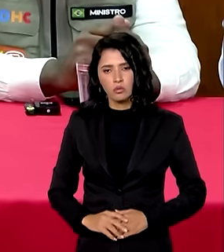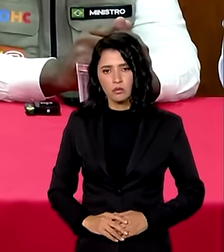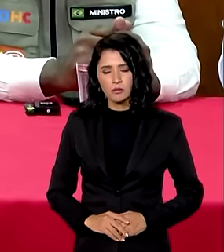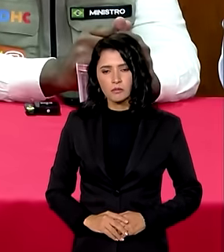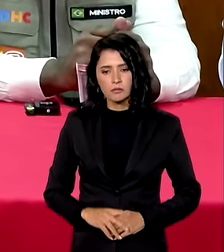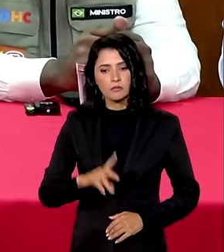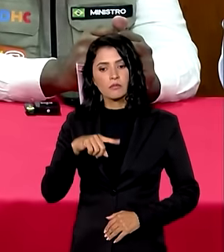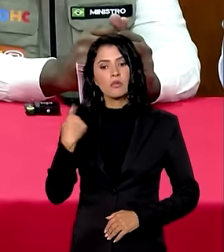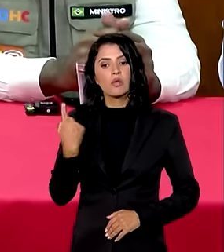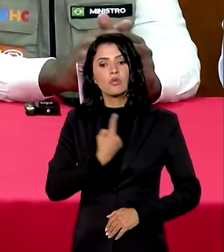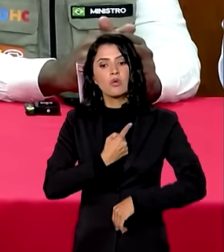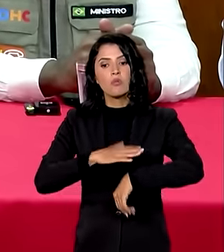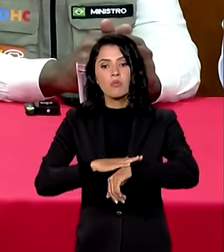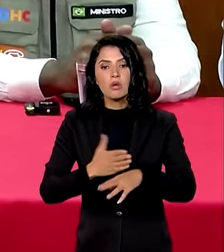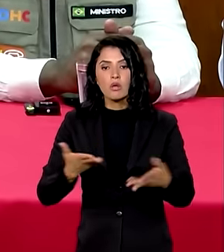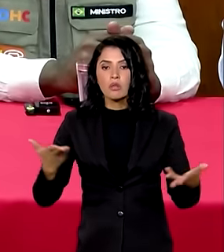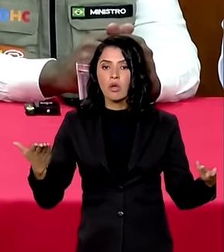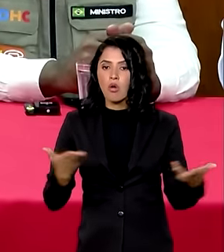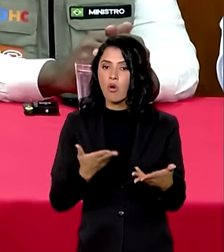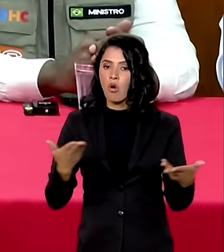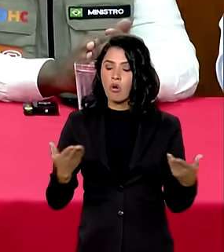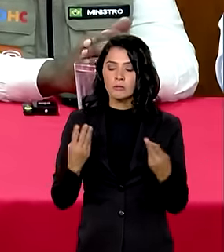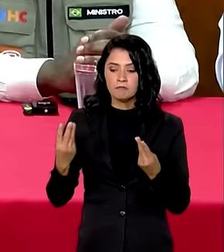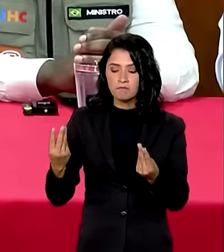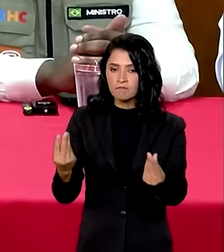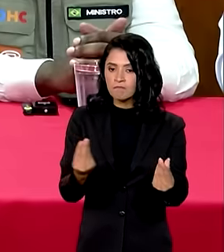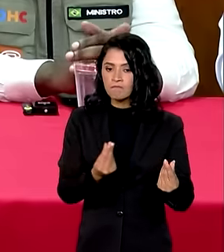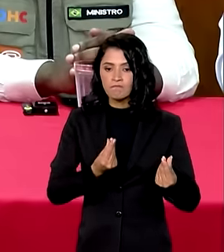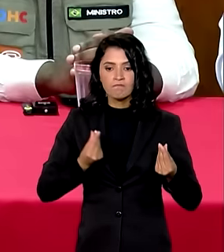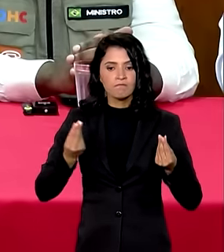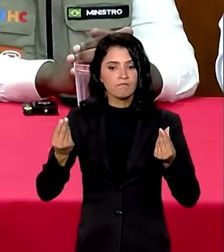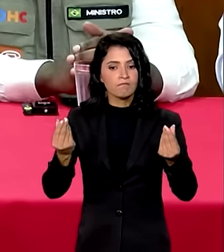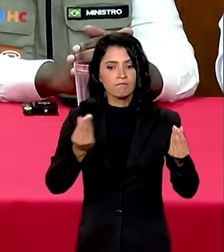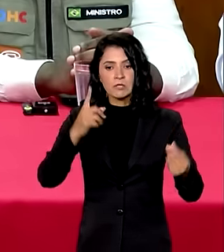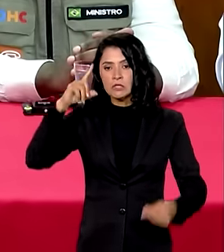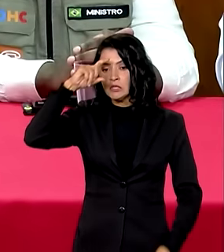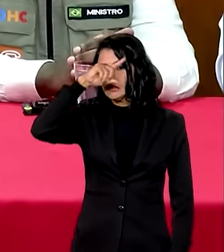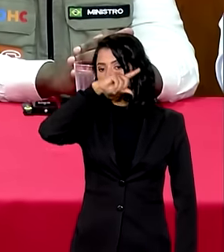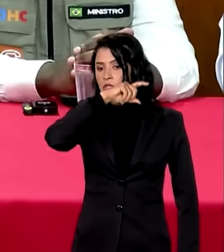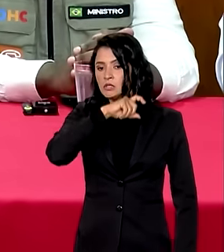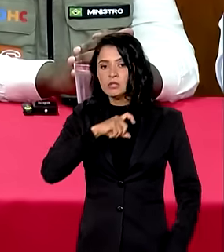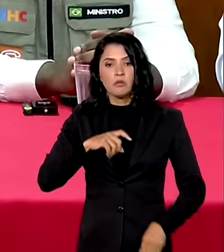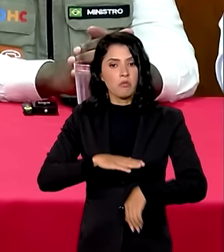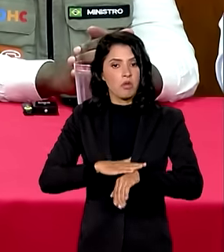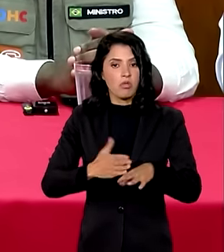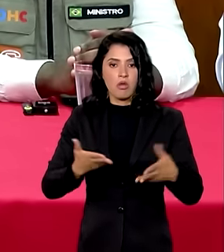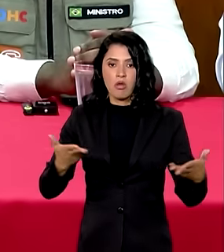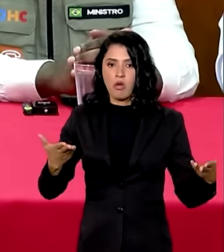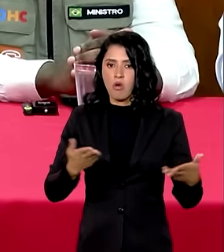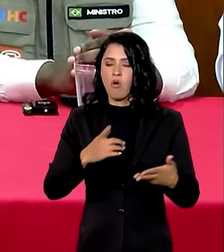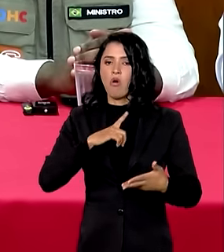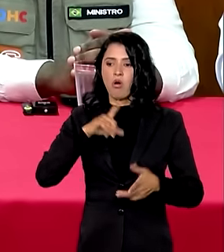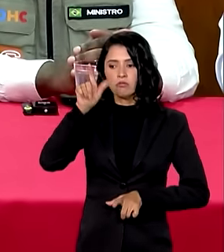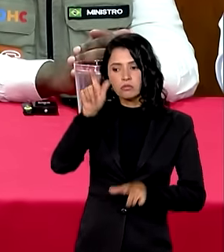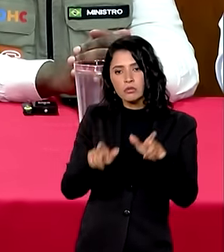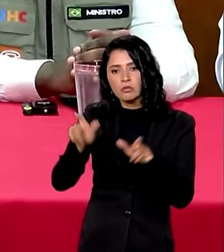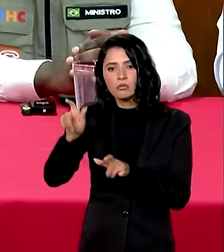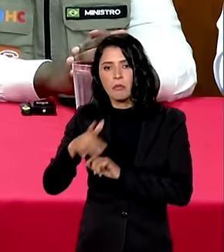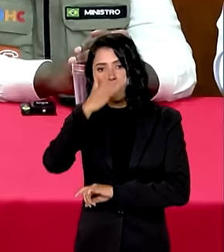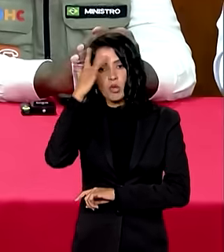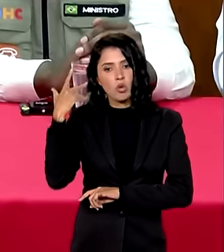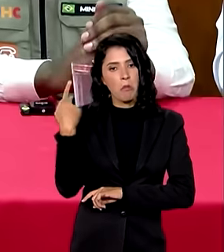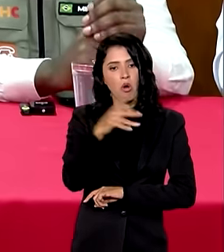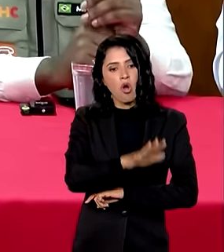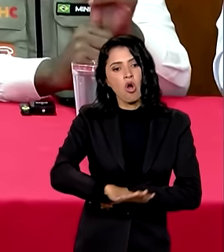Nós estamos num momento muito delicado, um momento muito difícil, que envolve todas as autoridades públicas,